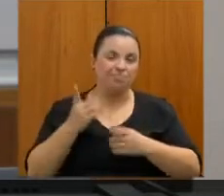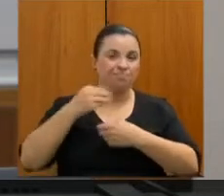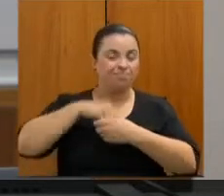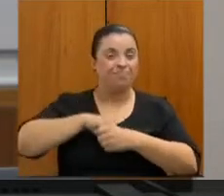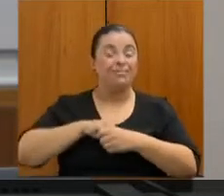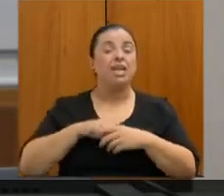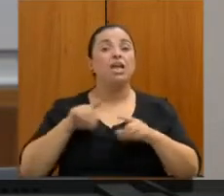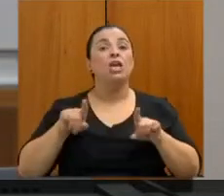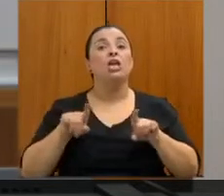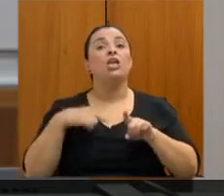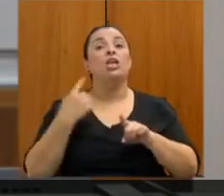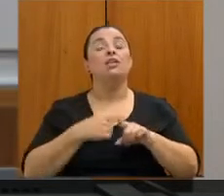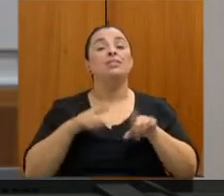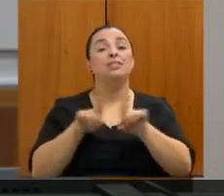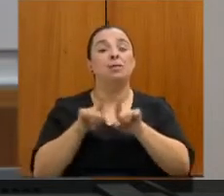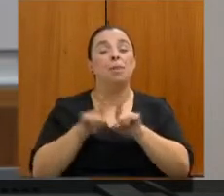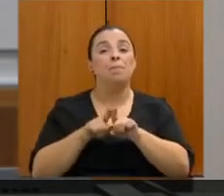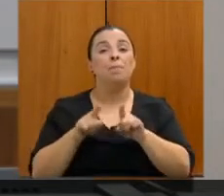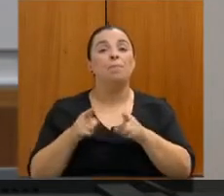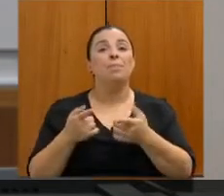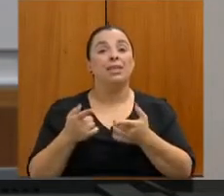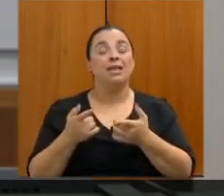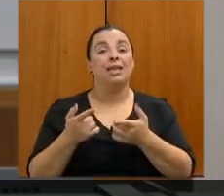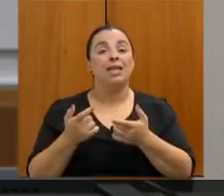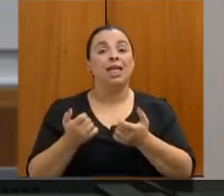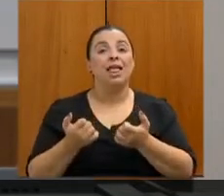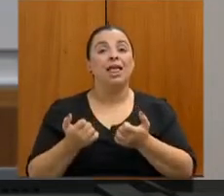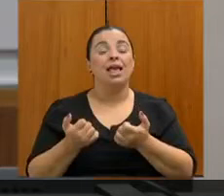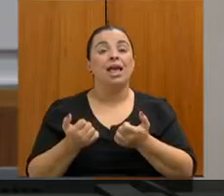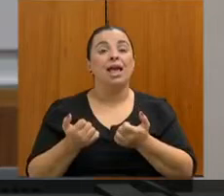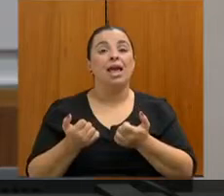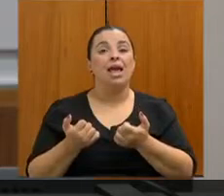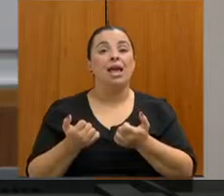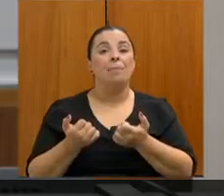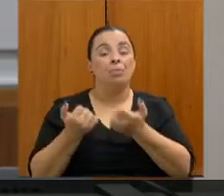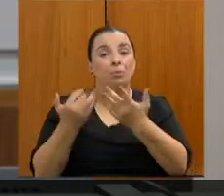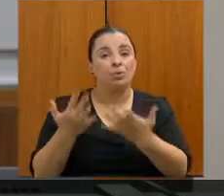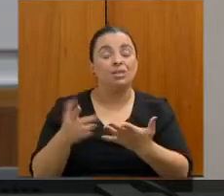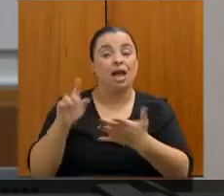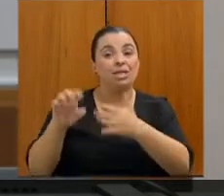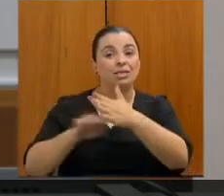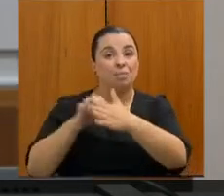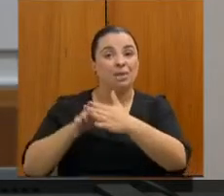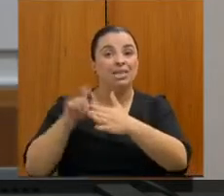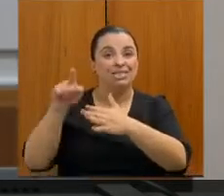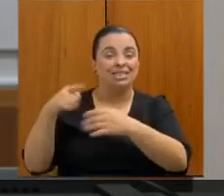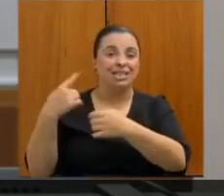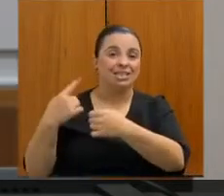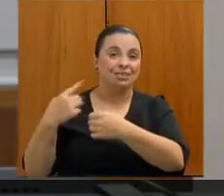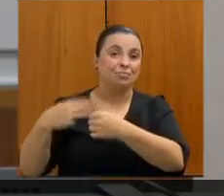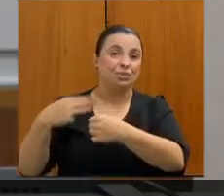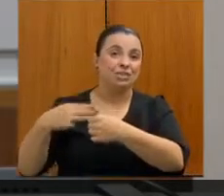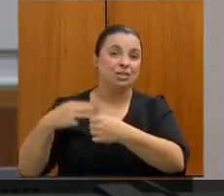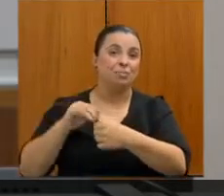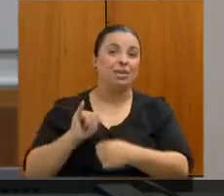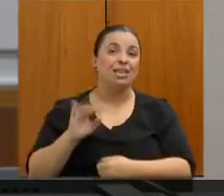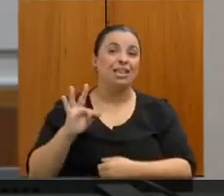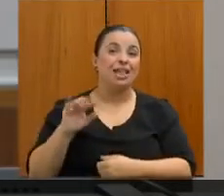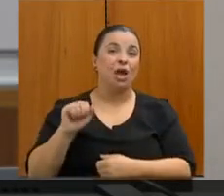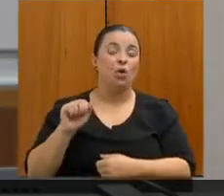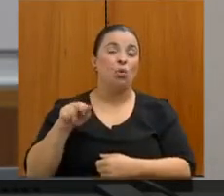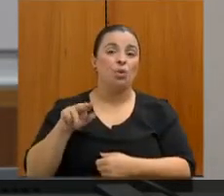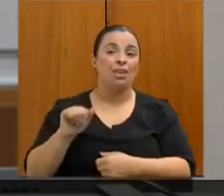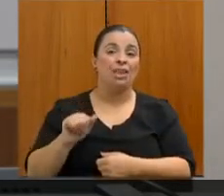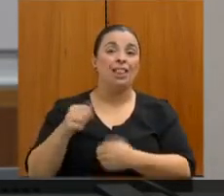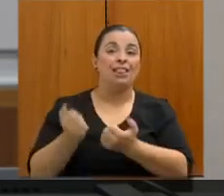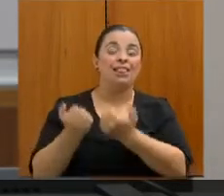essa inserção junto com as empresas do município de Itaúna. A gente faz essa promoção